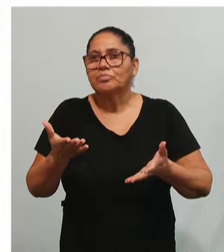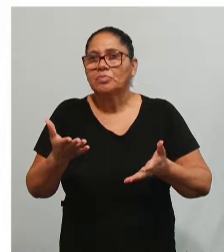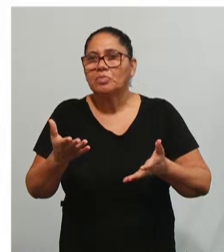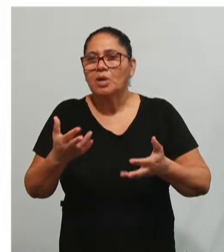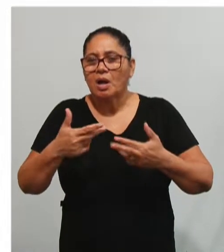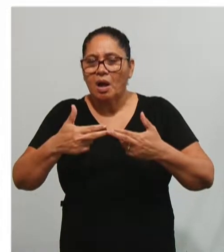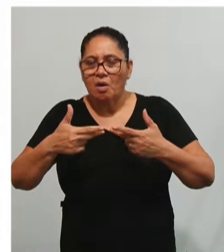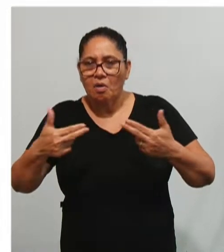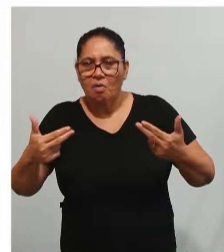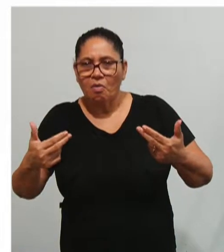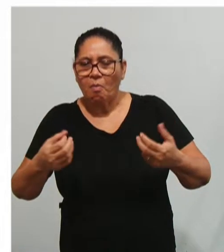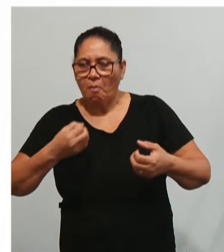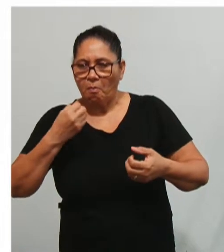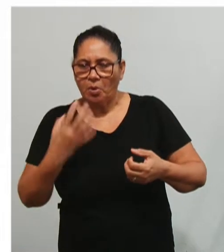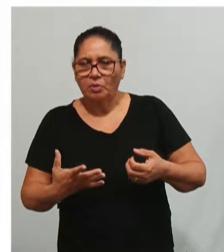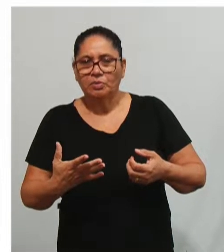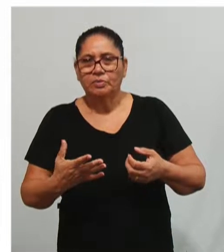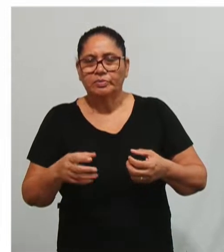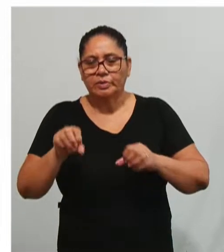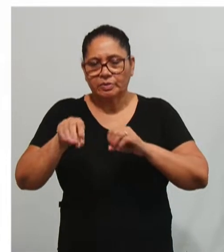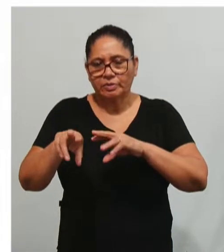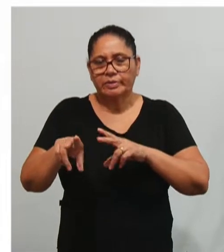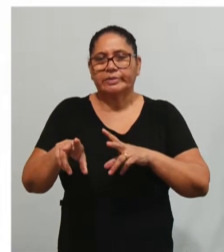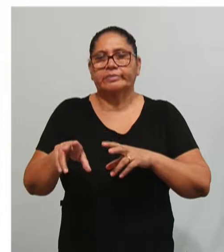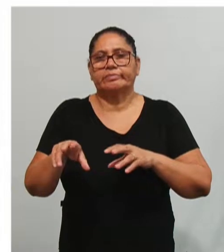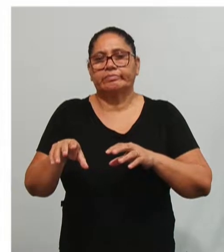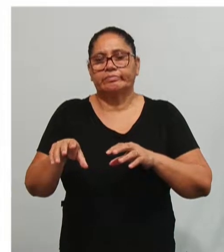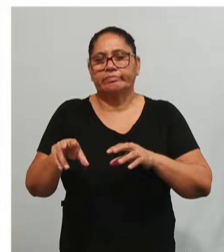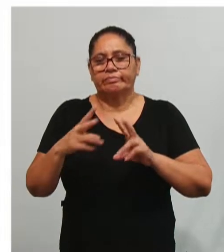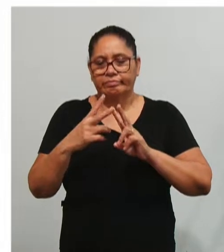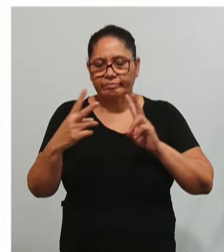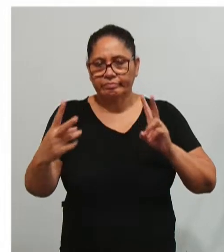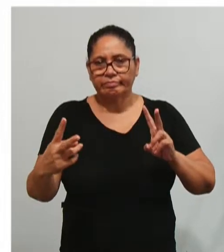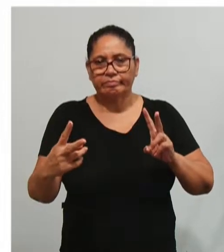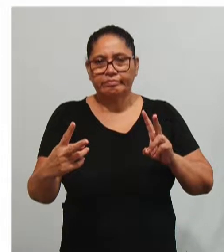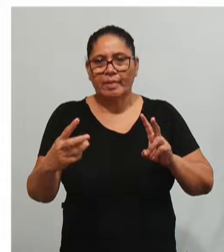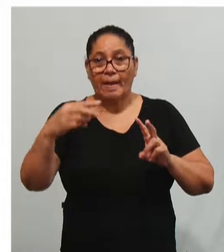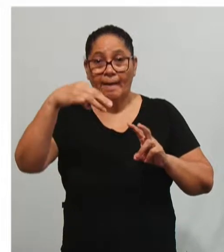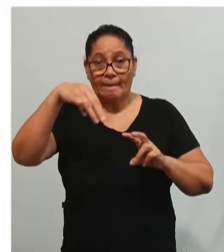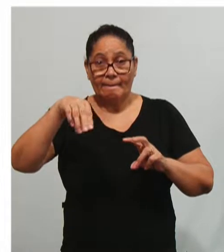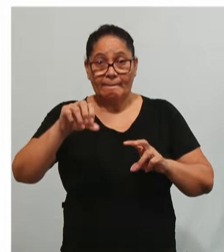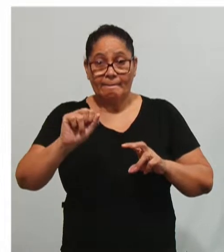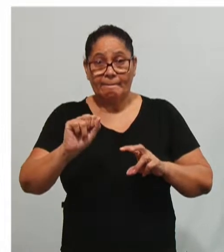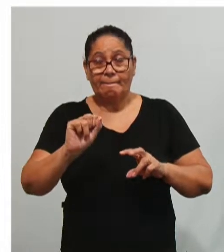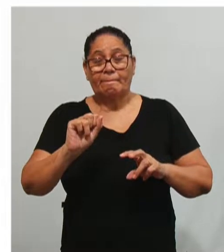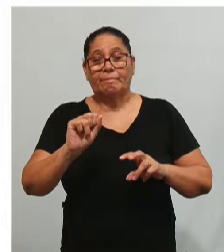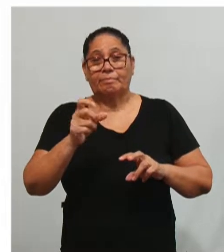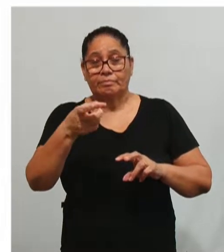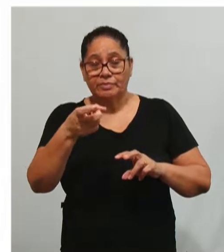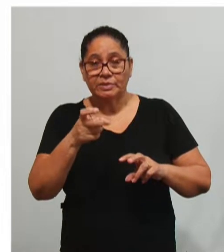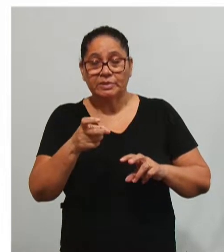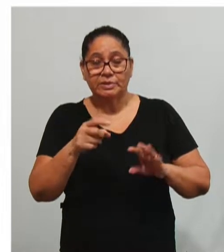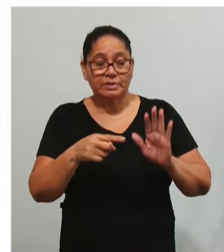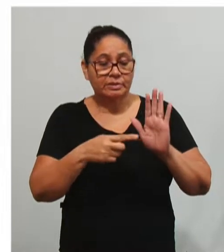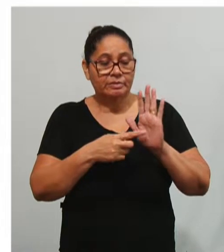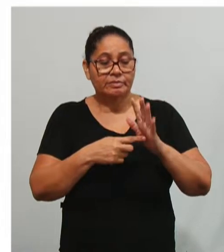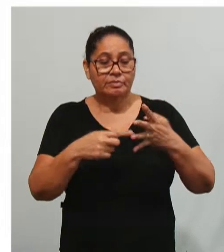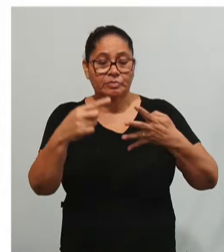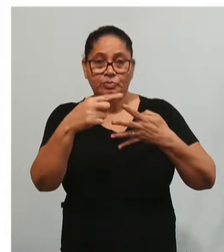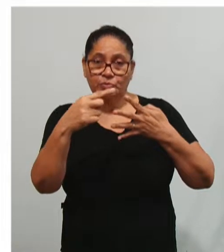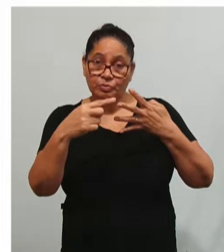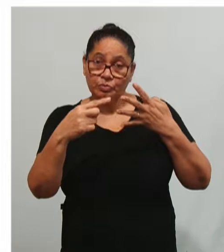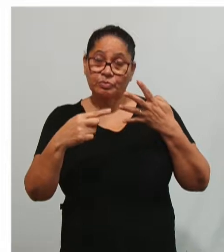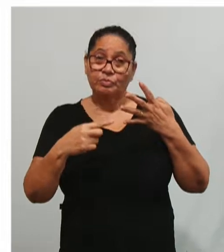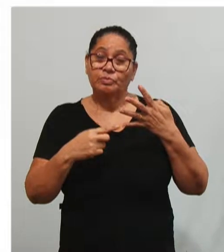planejar a educação à distância. Maximiliano, nos apresenta os quatro tipos bem